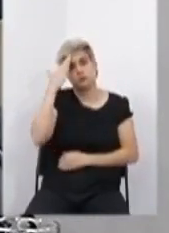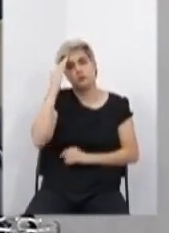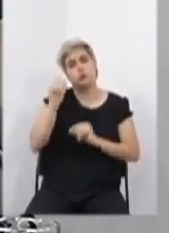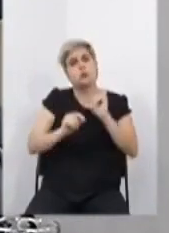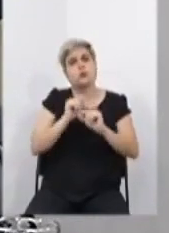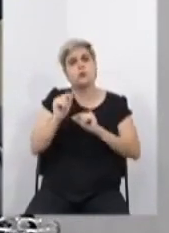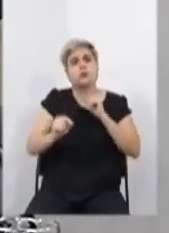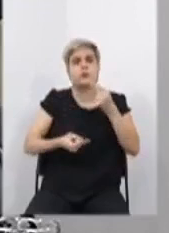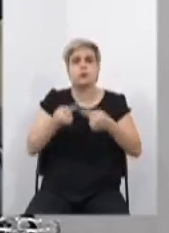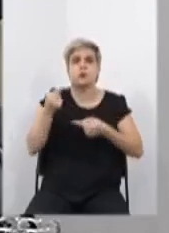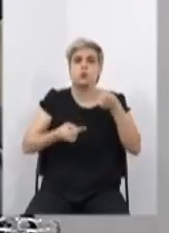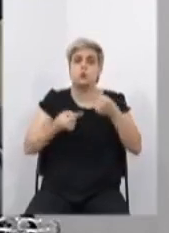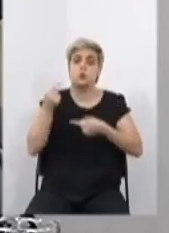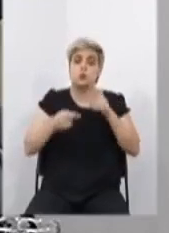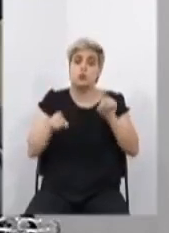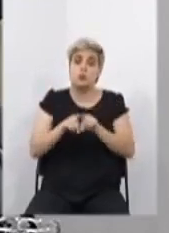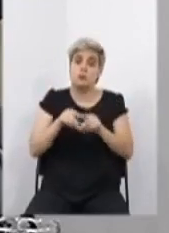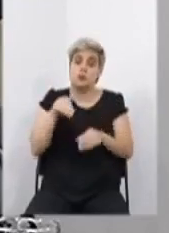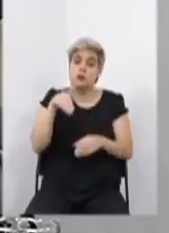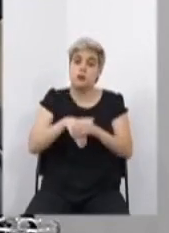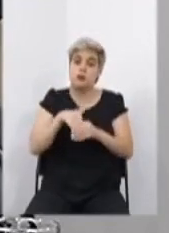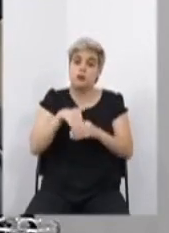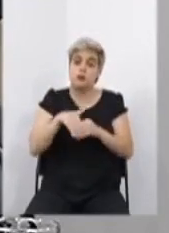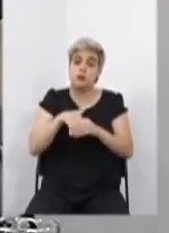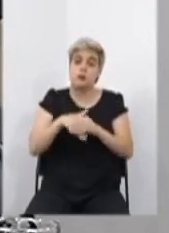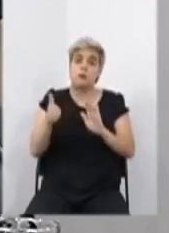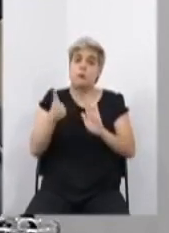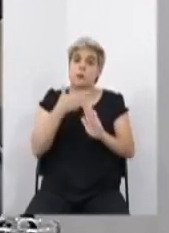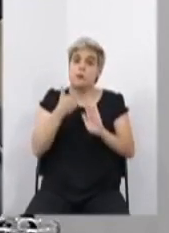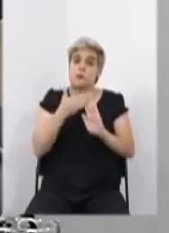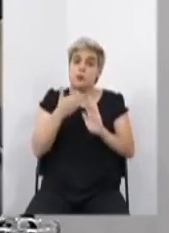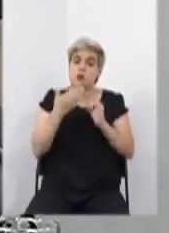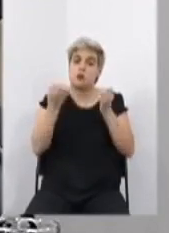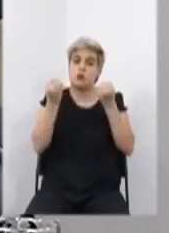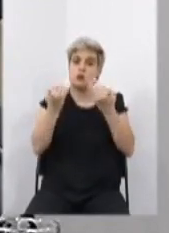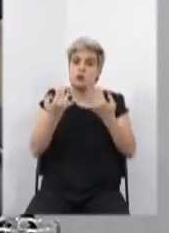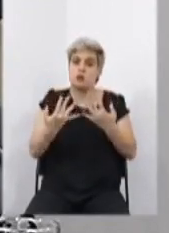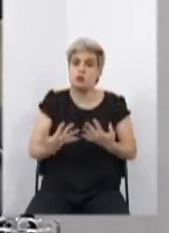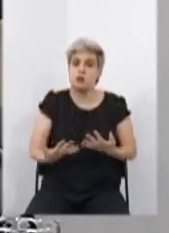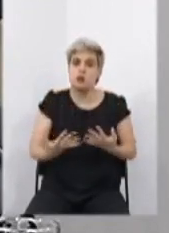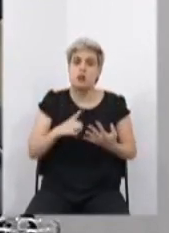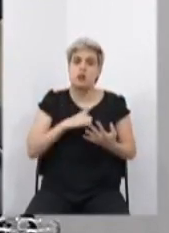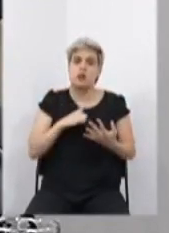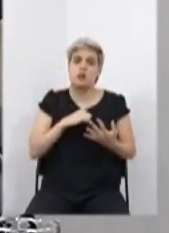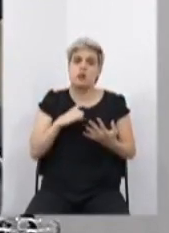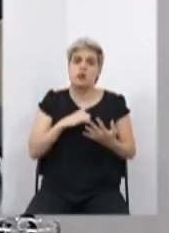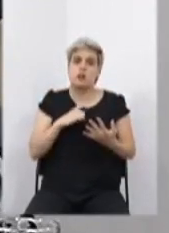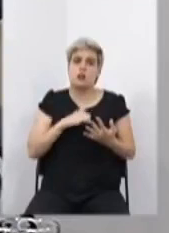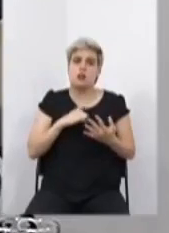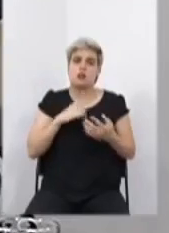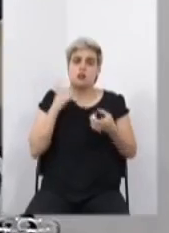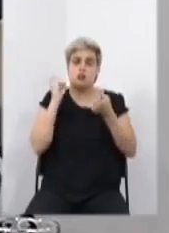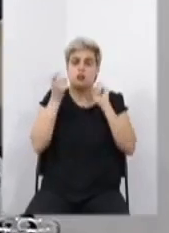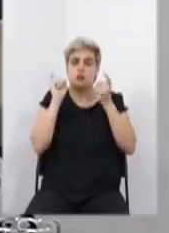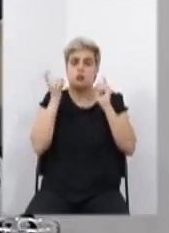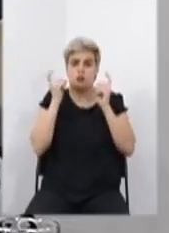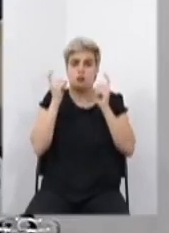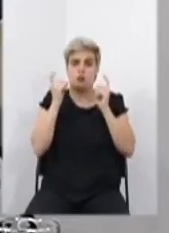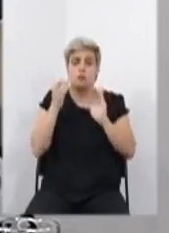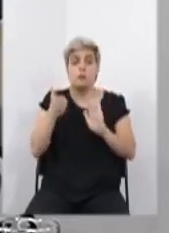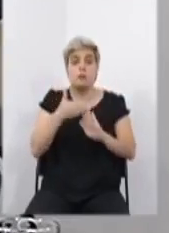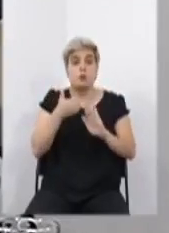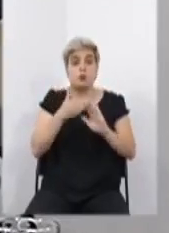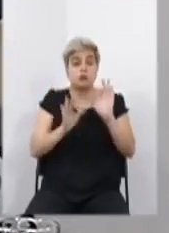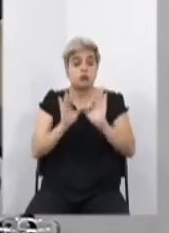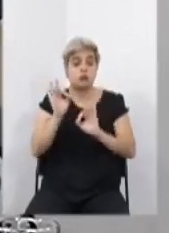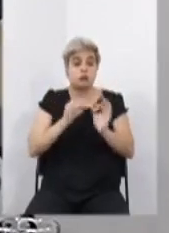discussão e a votação de proposições que dispensam a apreciação de plenário. Projeto de